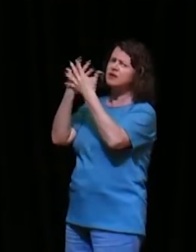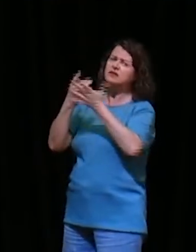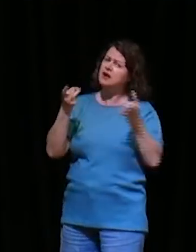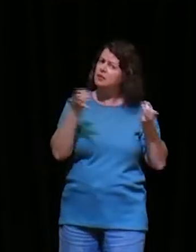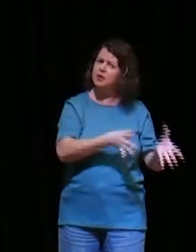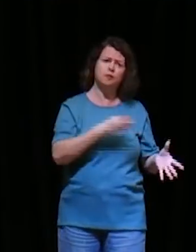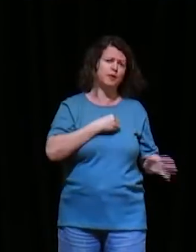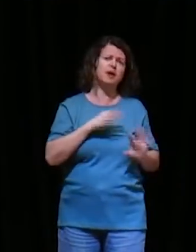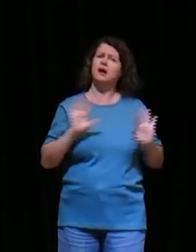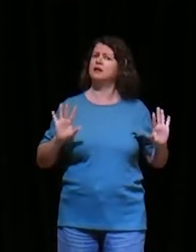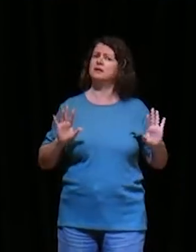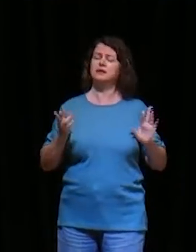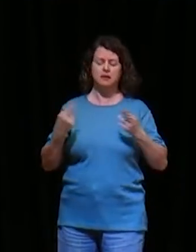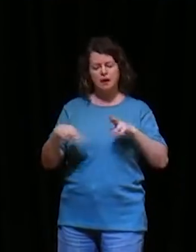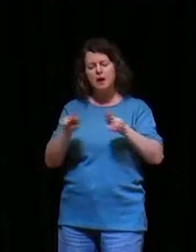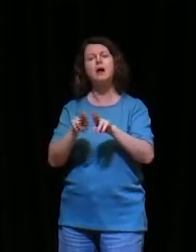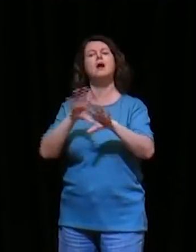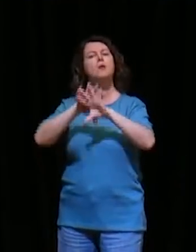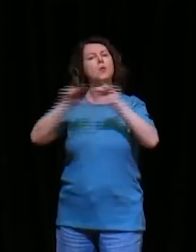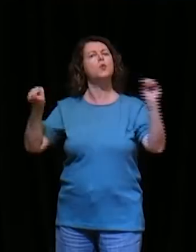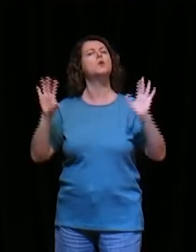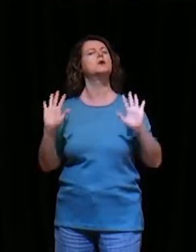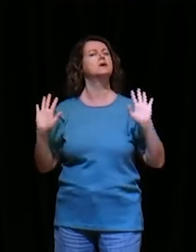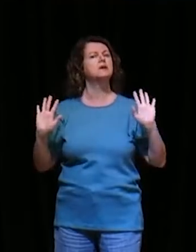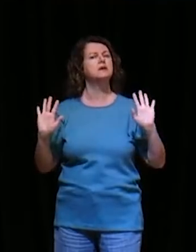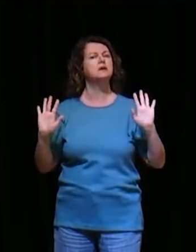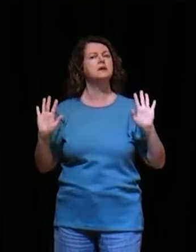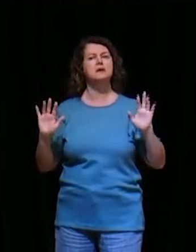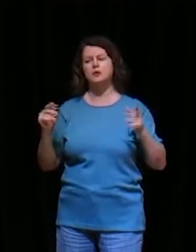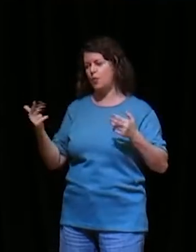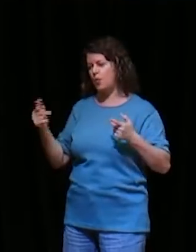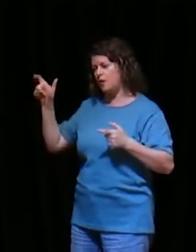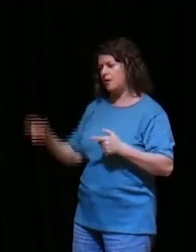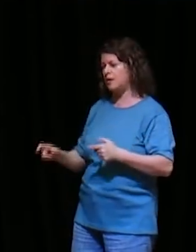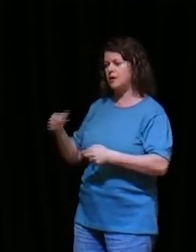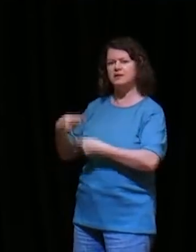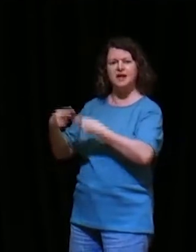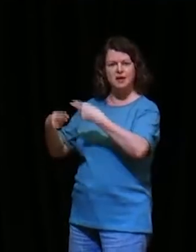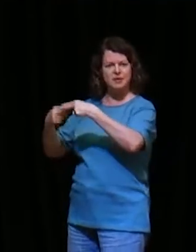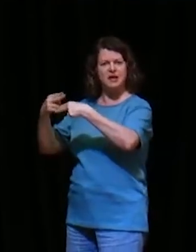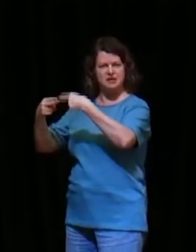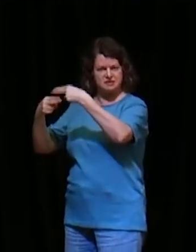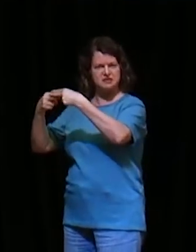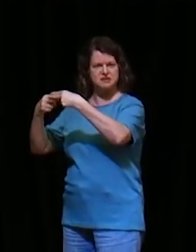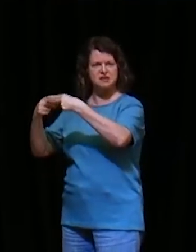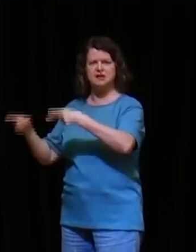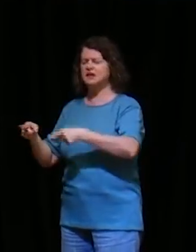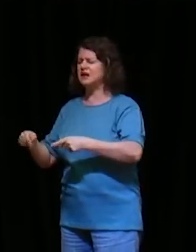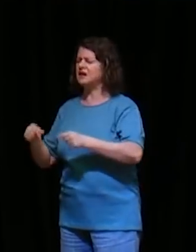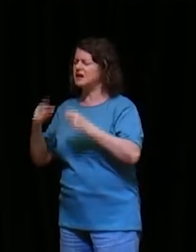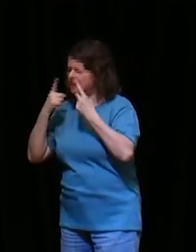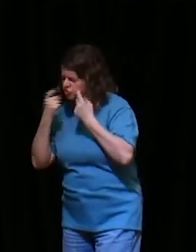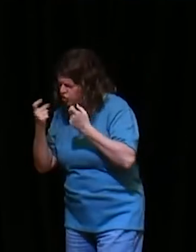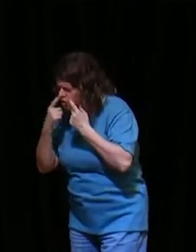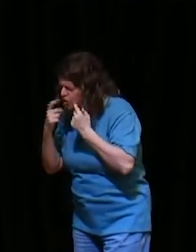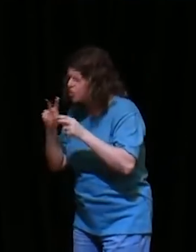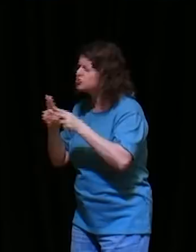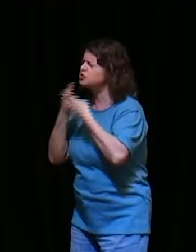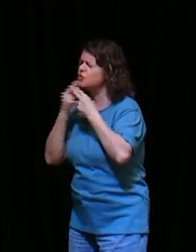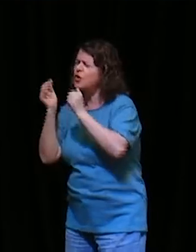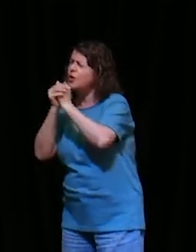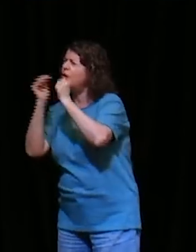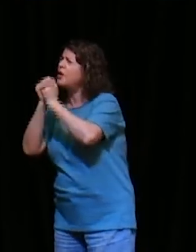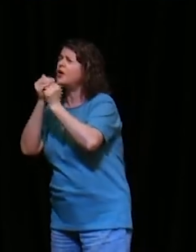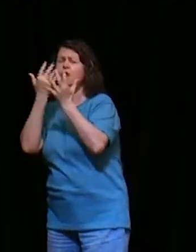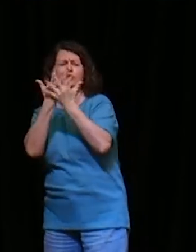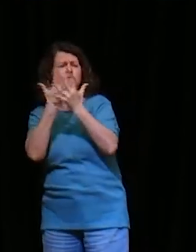foi isso que Neemias fez, ele se assentou, lamentou, confessou o pecado da nação, e ele vai restaurar, as